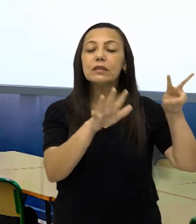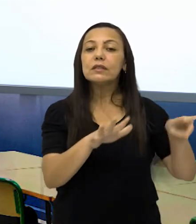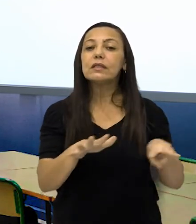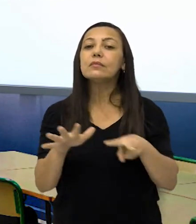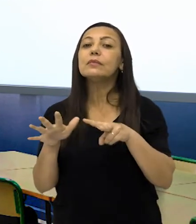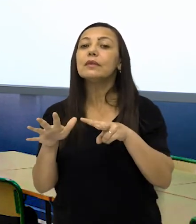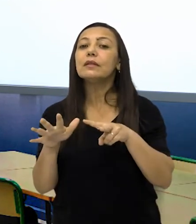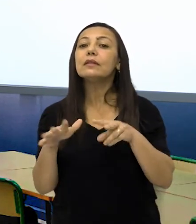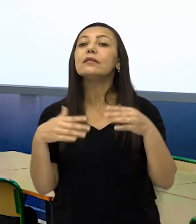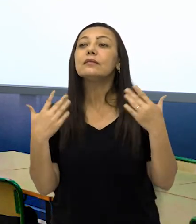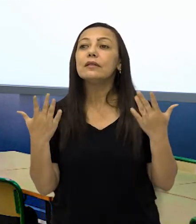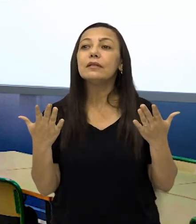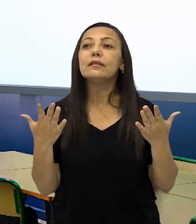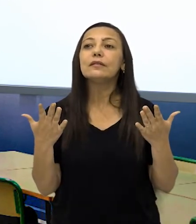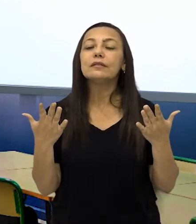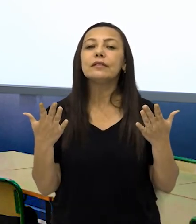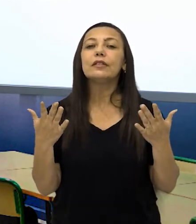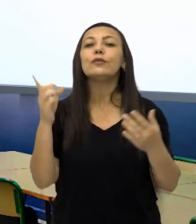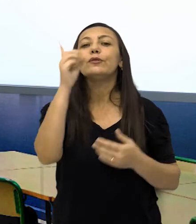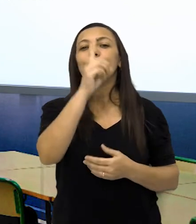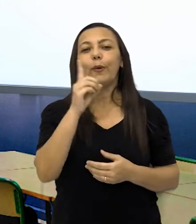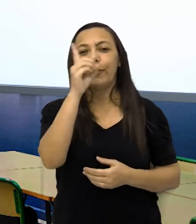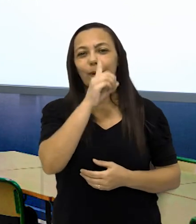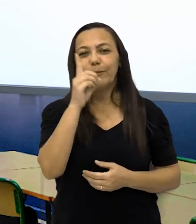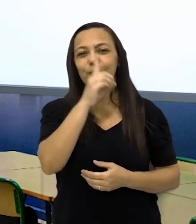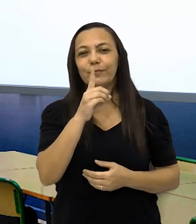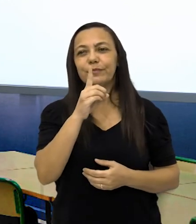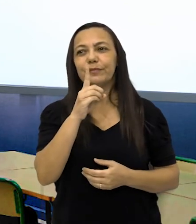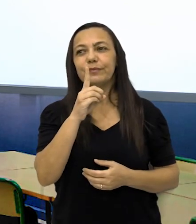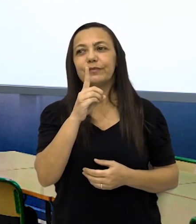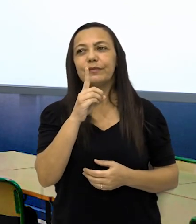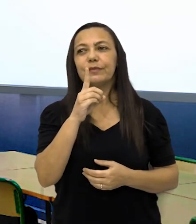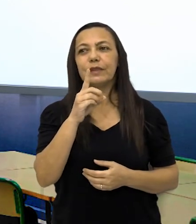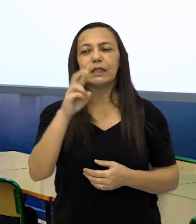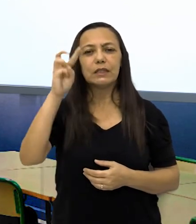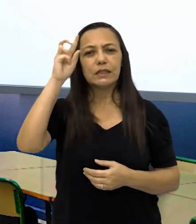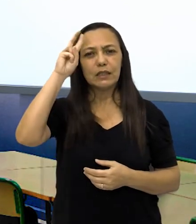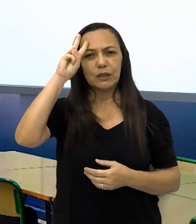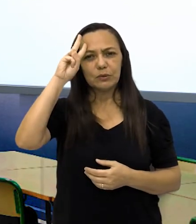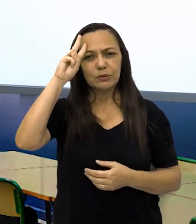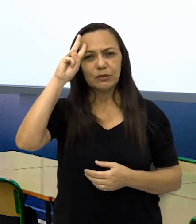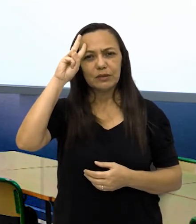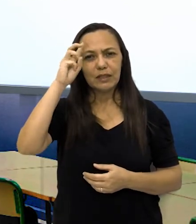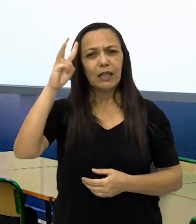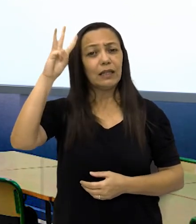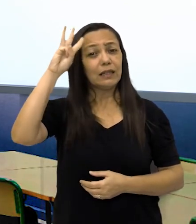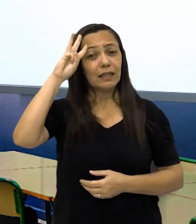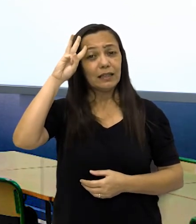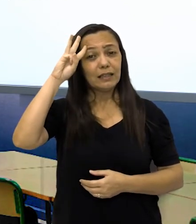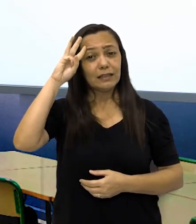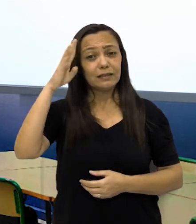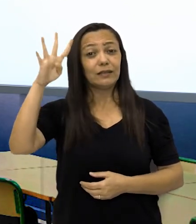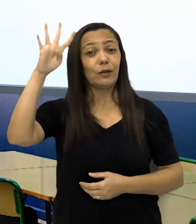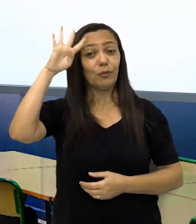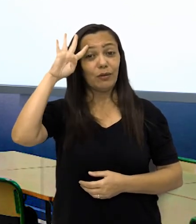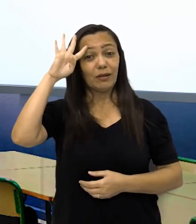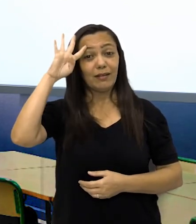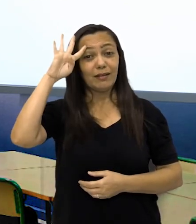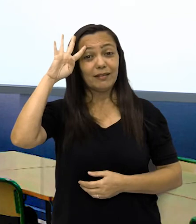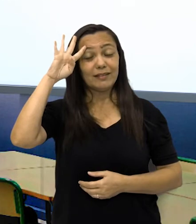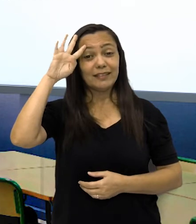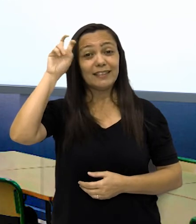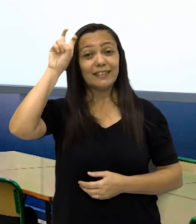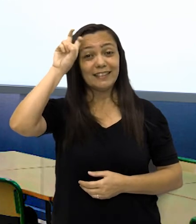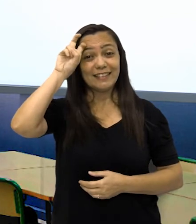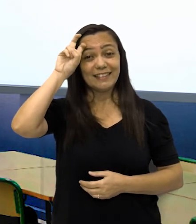aniversário de Gustavo? No domingo, na segunda-feira, na terça-feira, na quarta-feira,